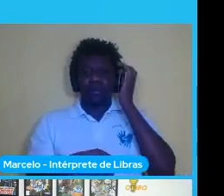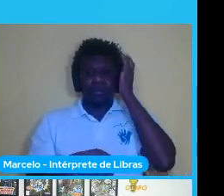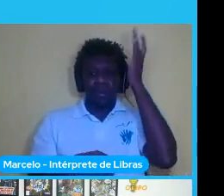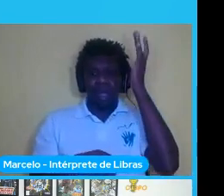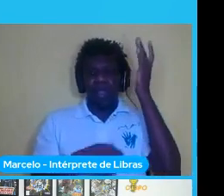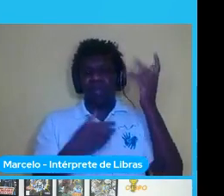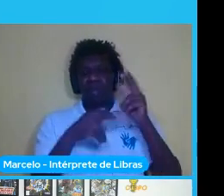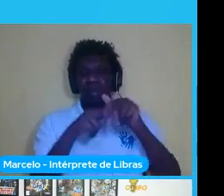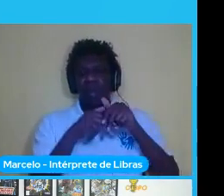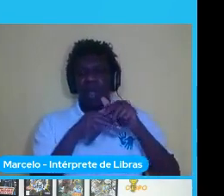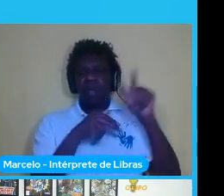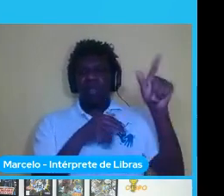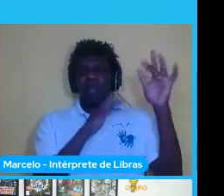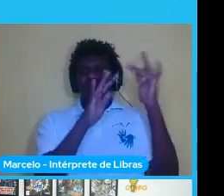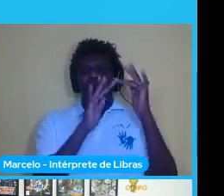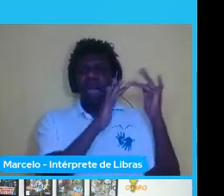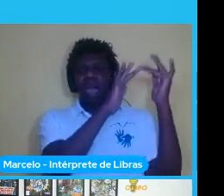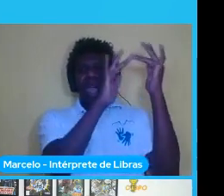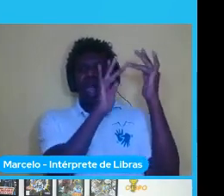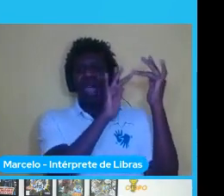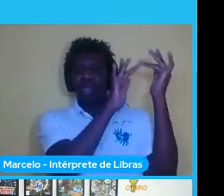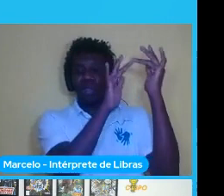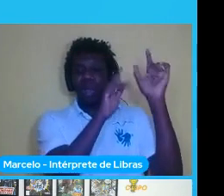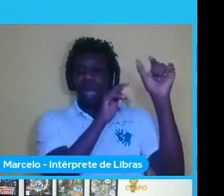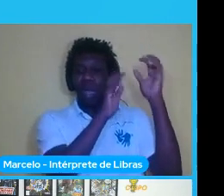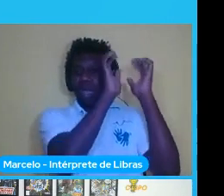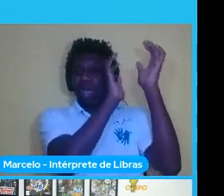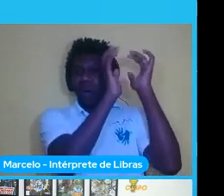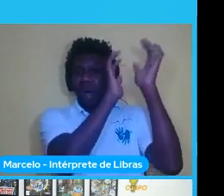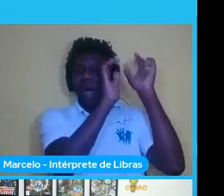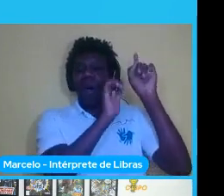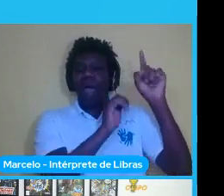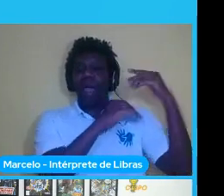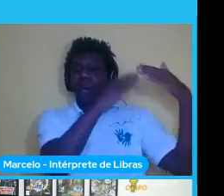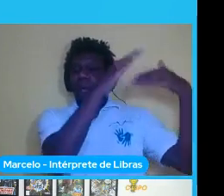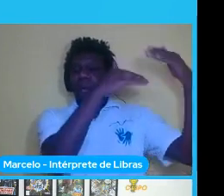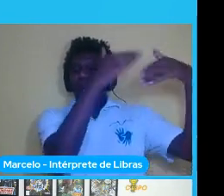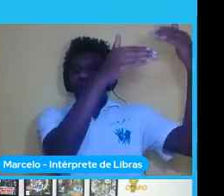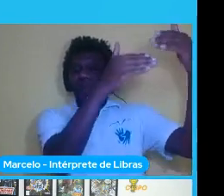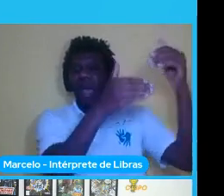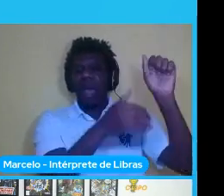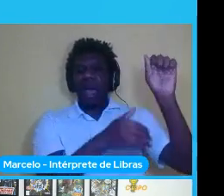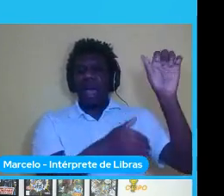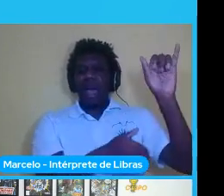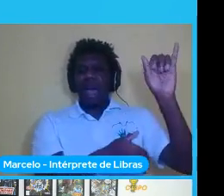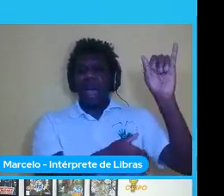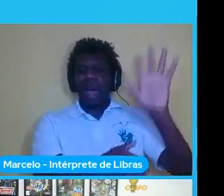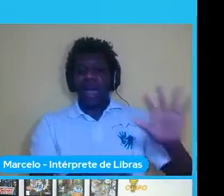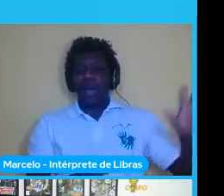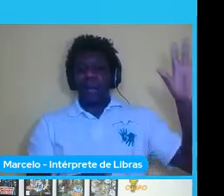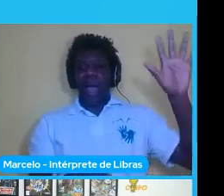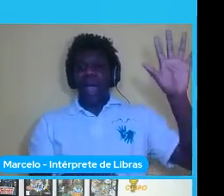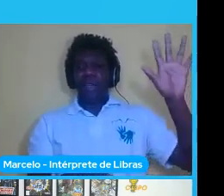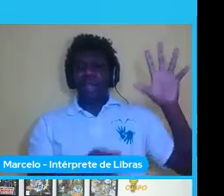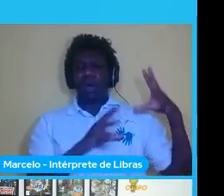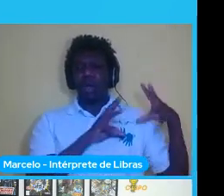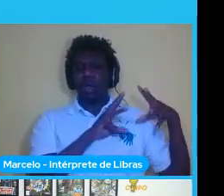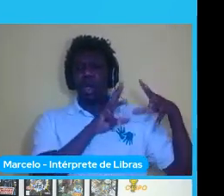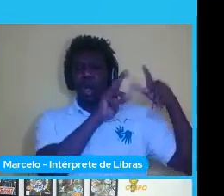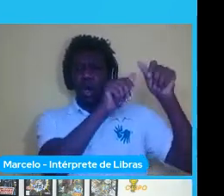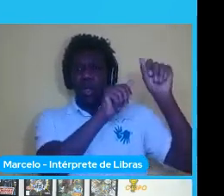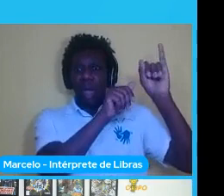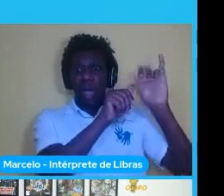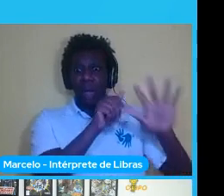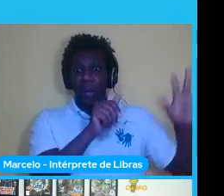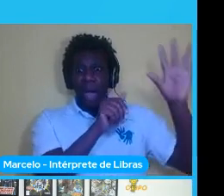com essas redes neurais artificiais era o pré-processamento das imagens então em vez de eu passar uma imagem toda para a minha rede eu